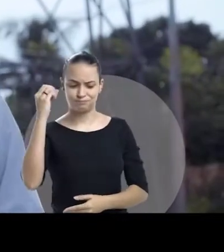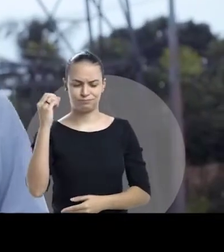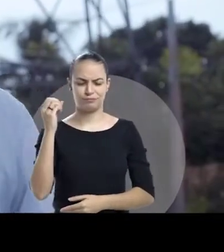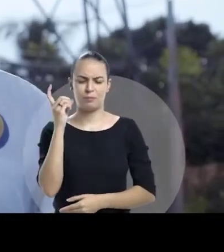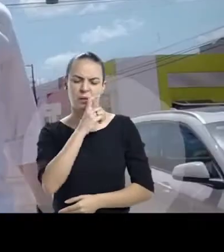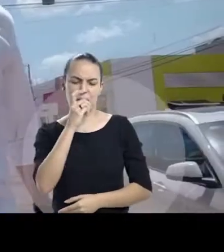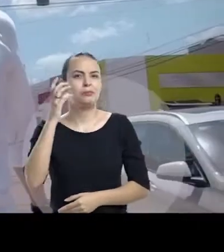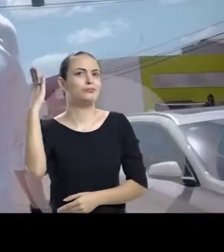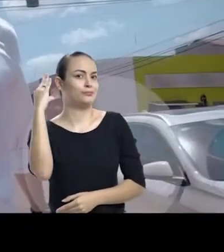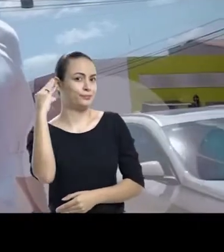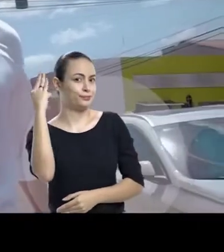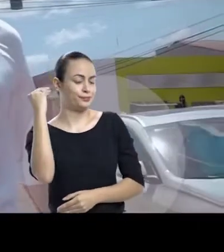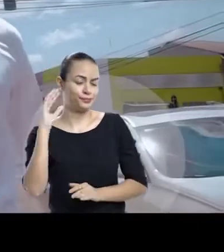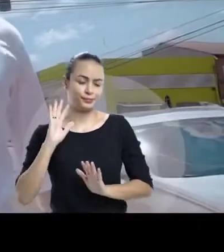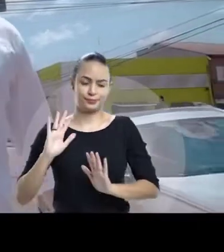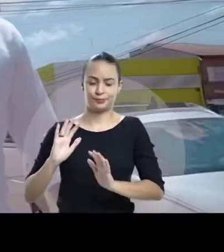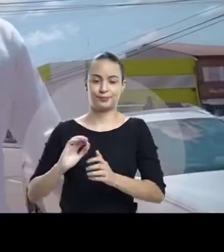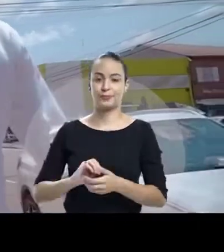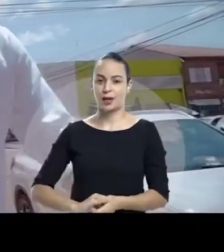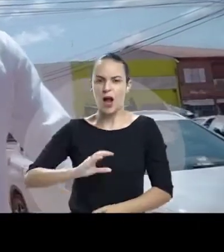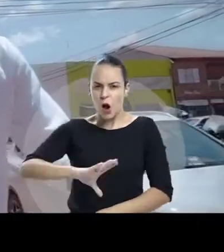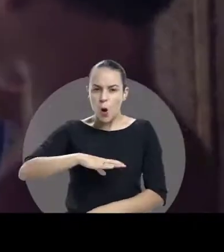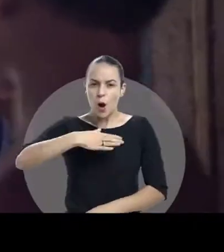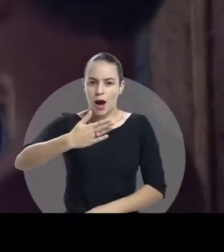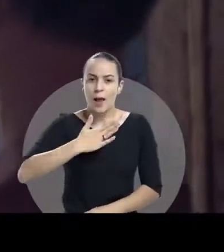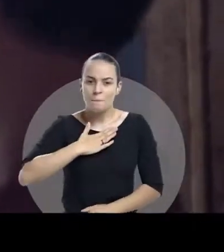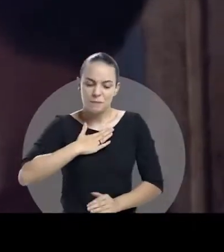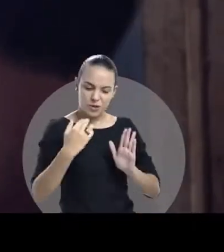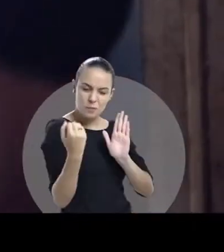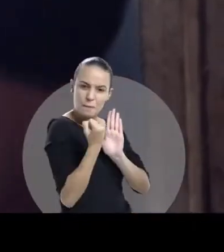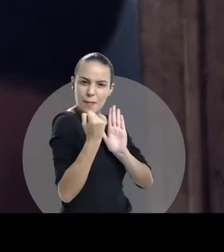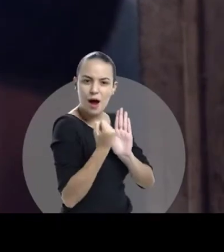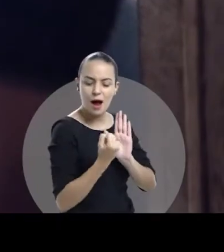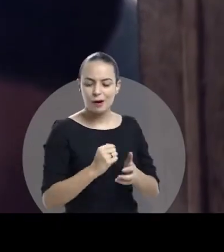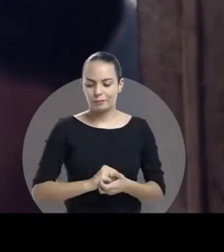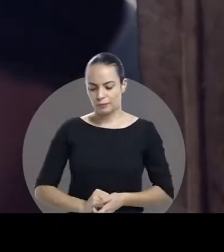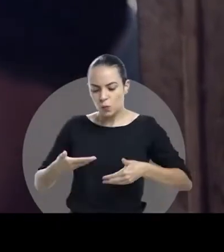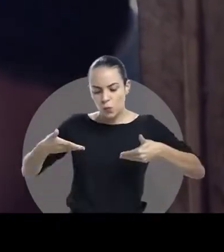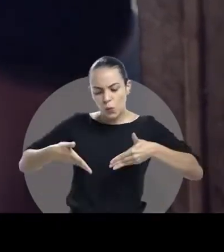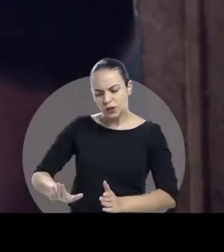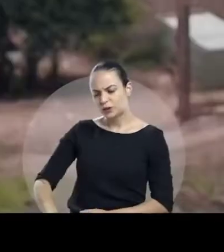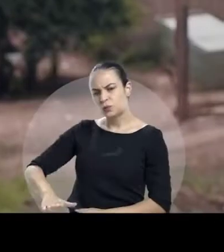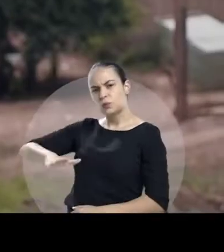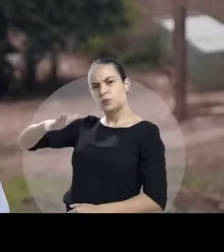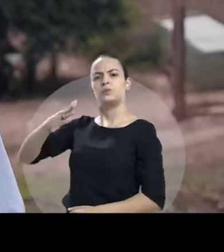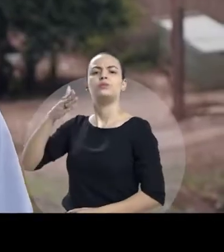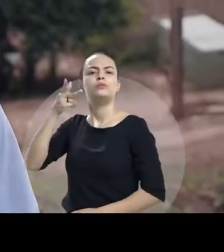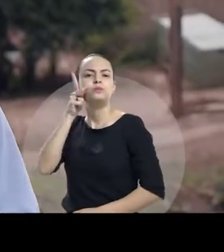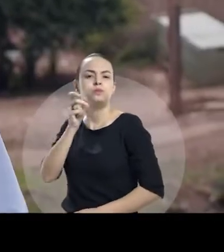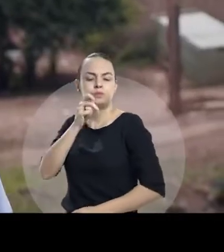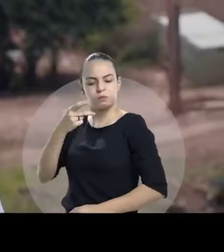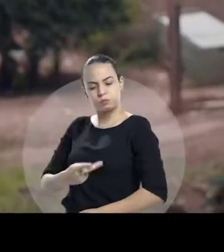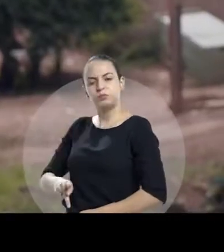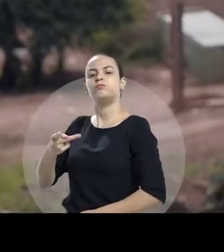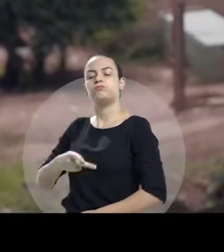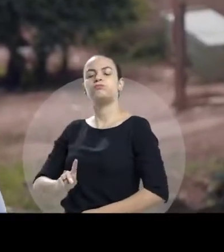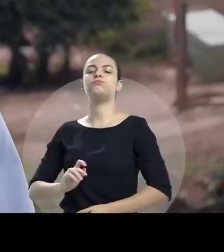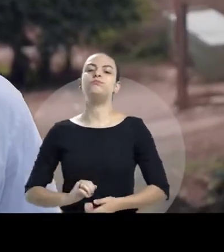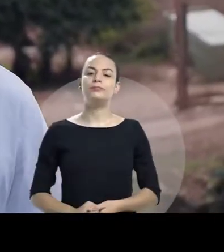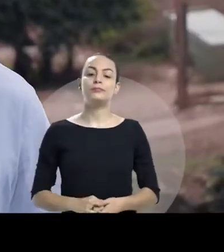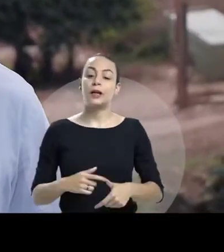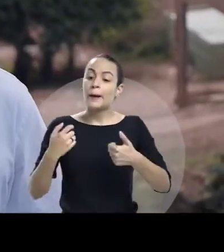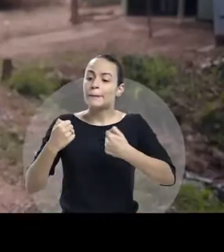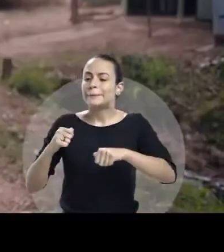gestão. E coragem é uma herança que eu carrego por ser filho desse chão. Temos muito a fazer por